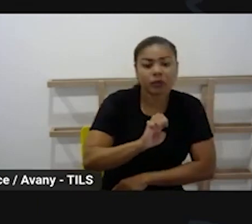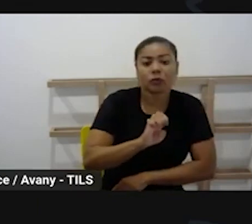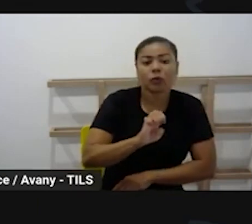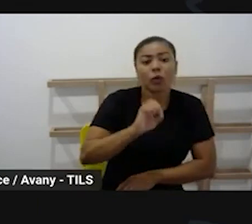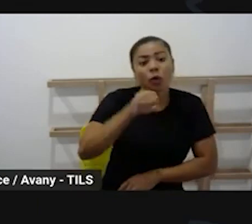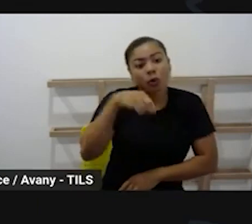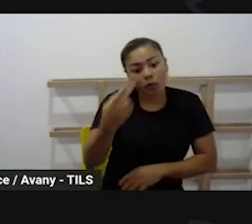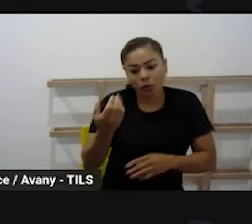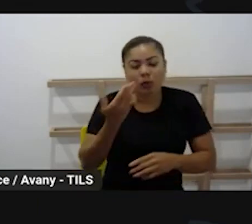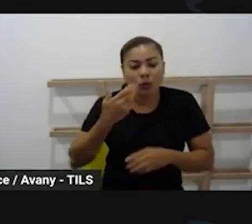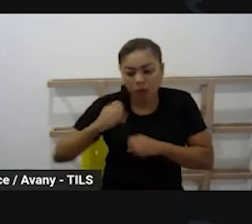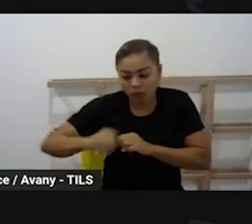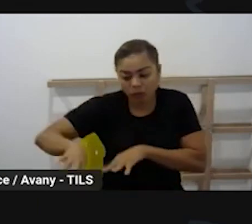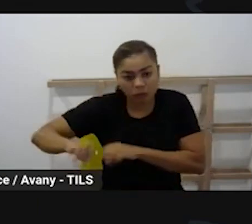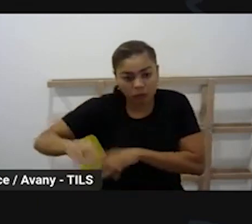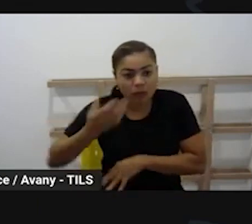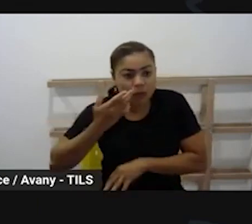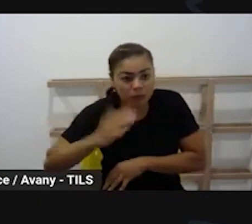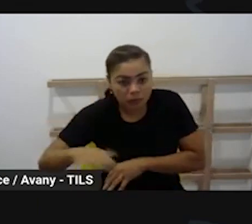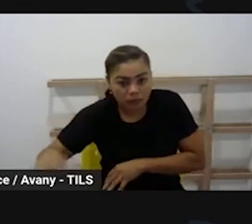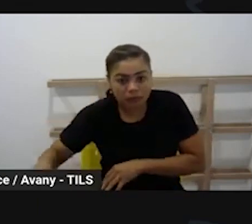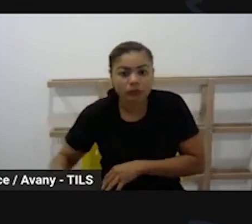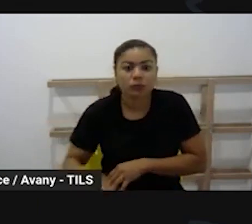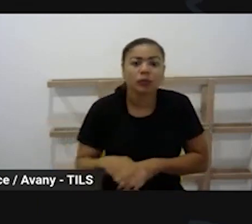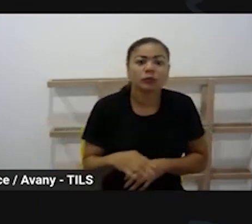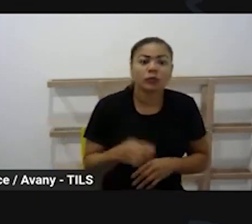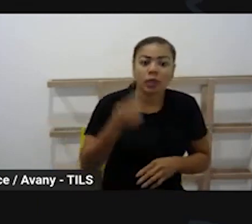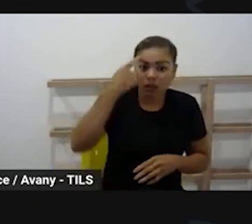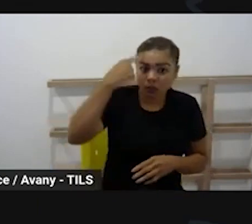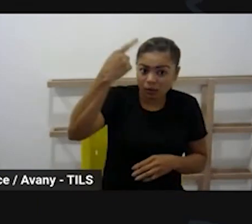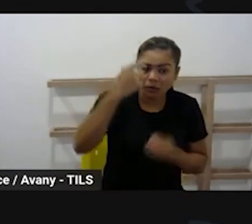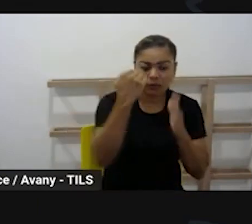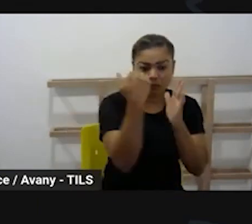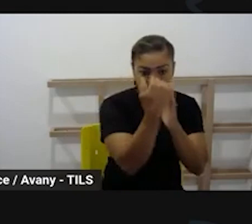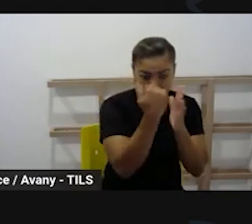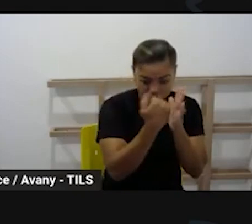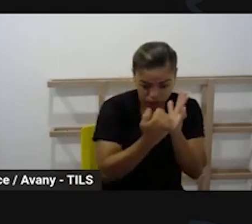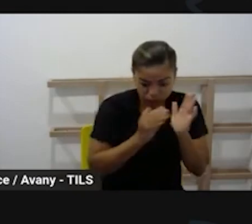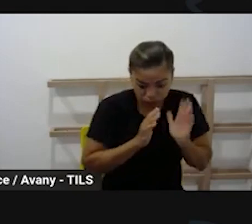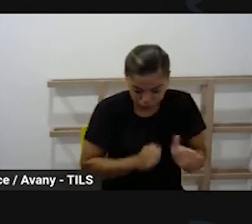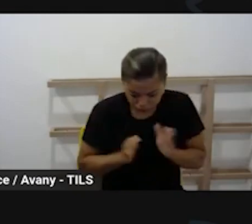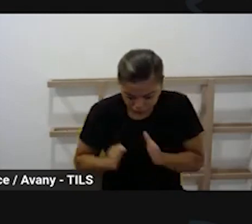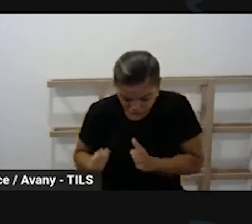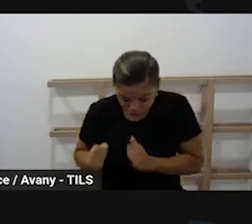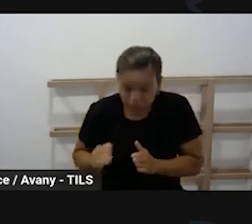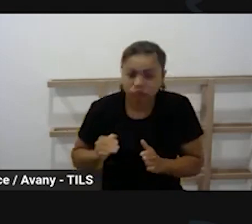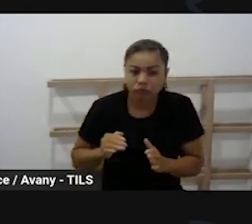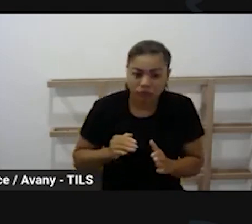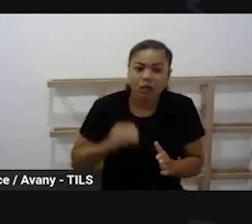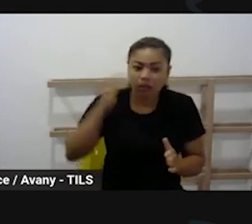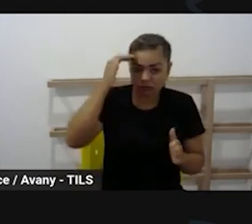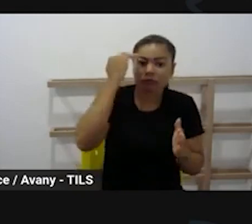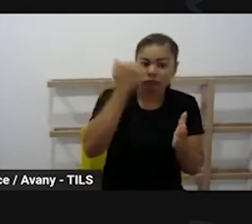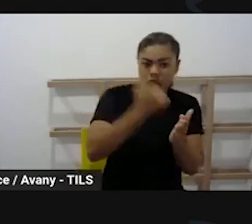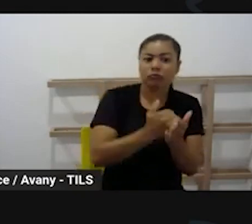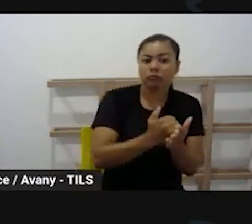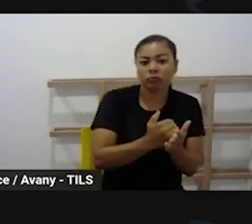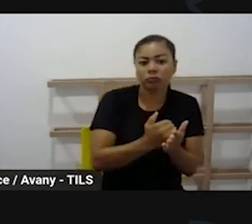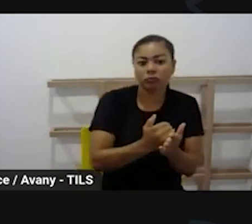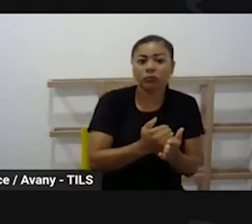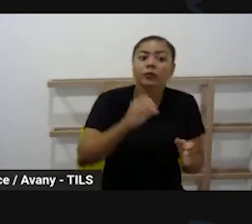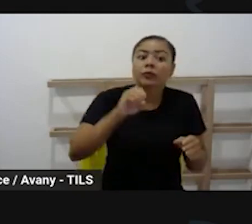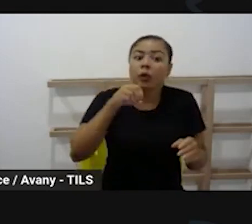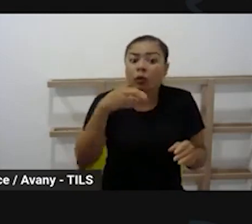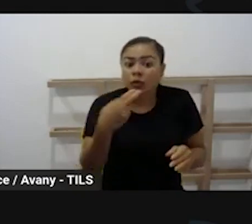a jornada da educação infantil de quatro horas seguir o planejamento a concepção da educação infantil no turno que ele trabalha e a tarde se for o ensino